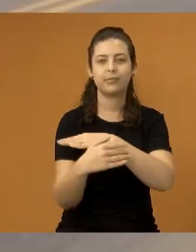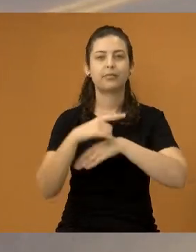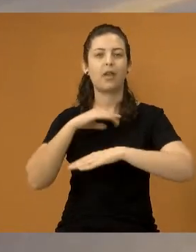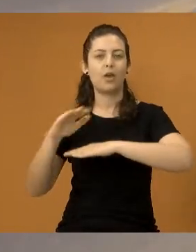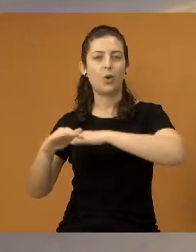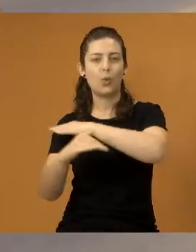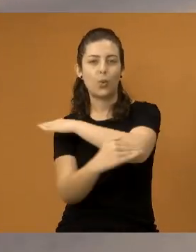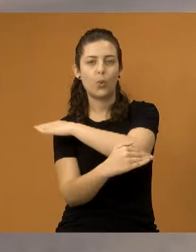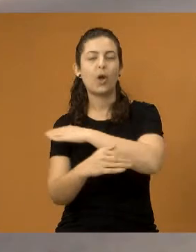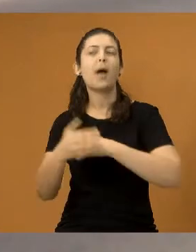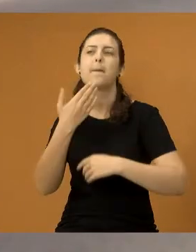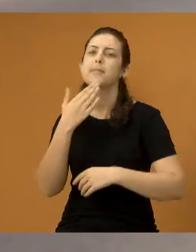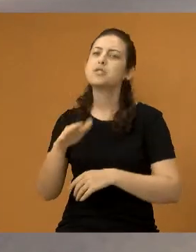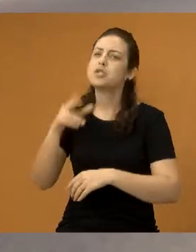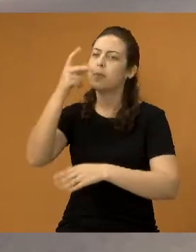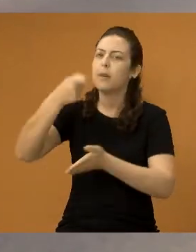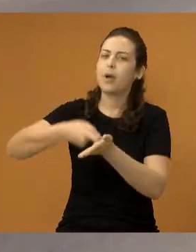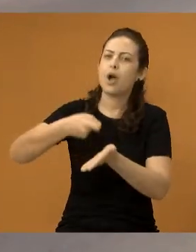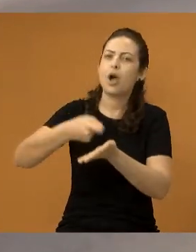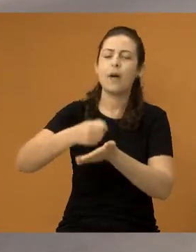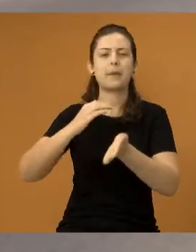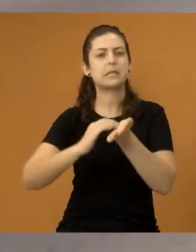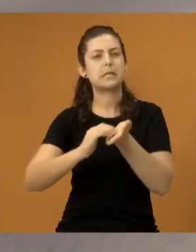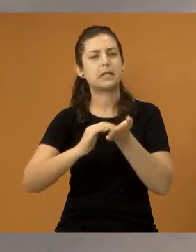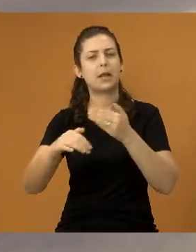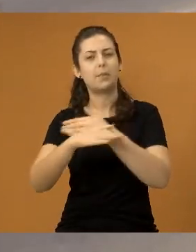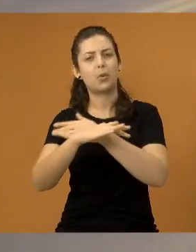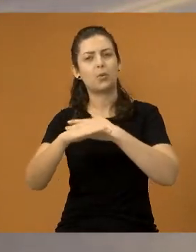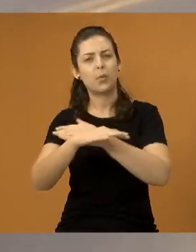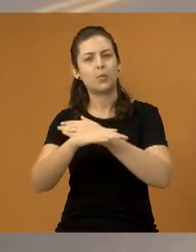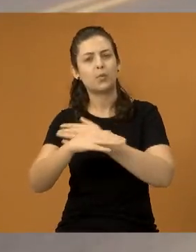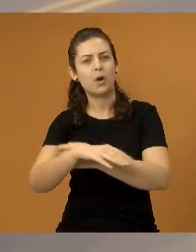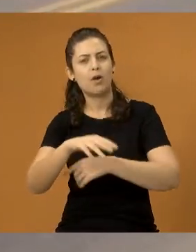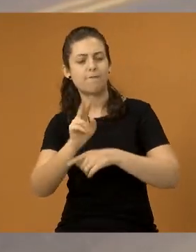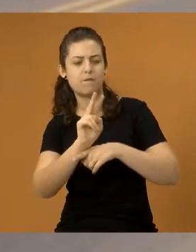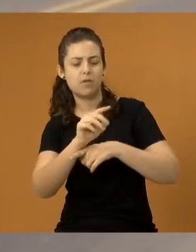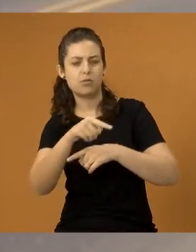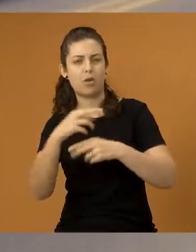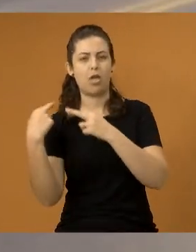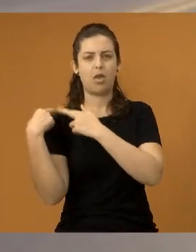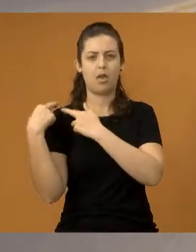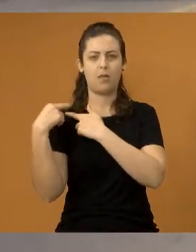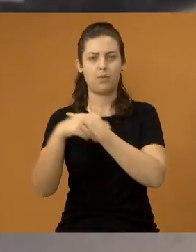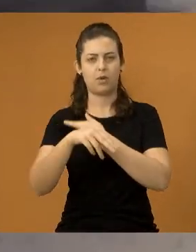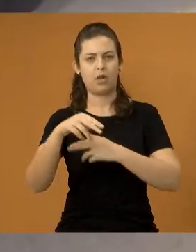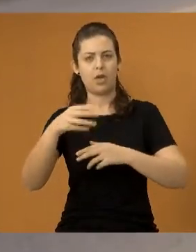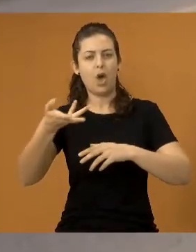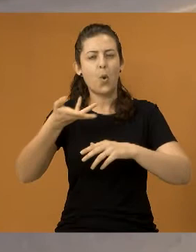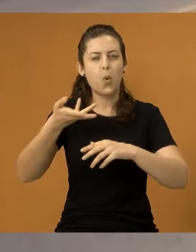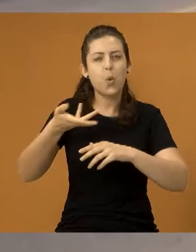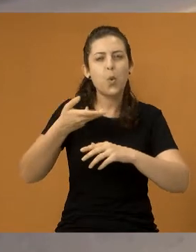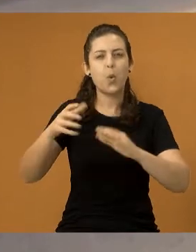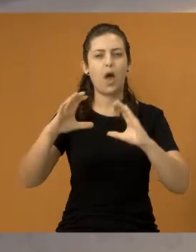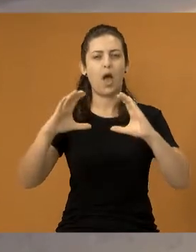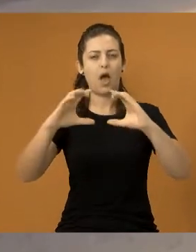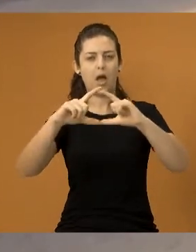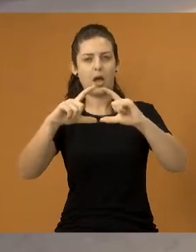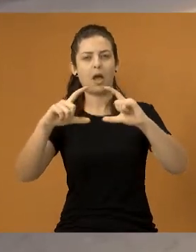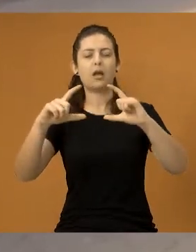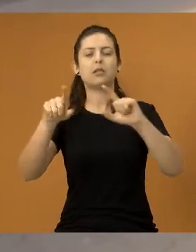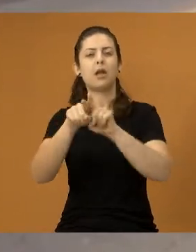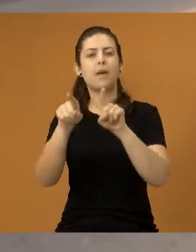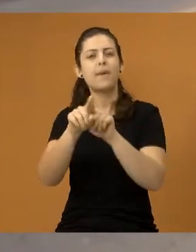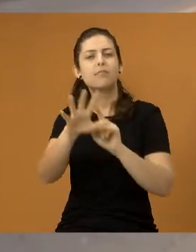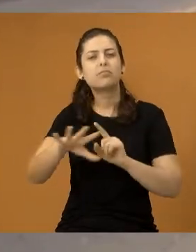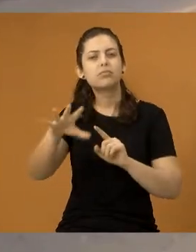pedimos ao doutor Isaías aí que cobre a Secretaria de Mobilidade Urbana, que é responsável por esse setor no nosso